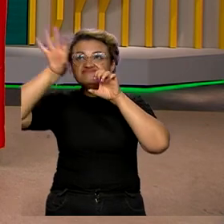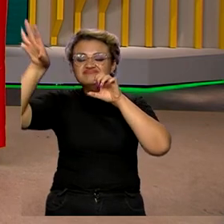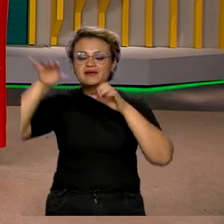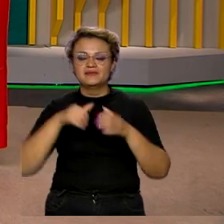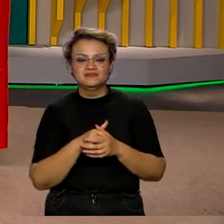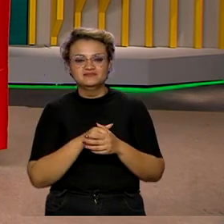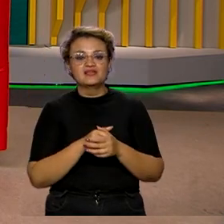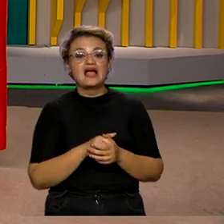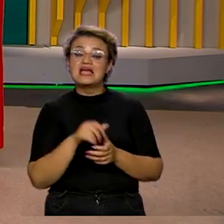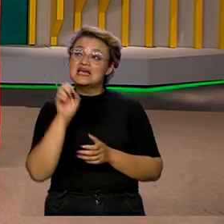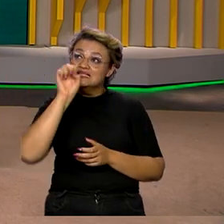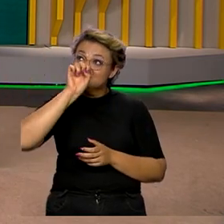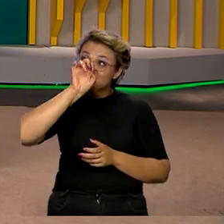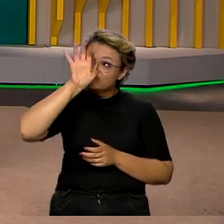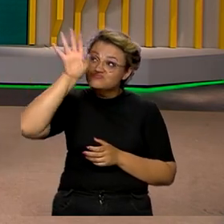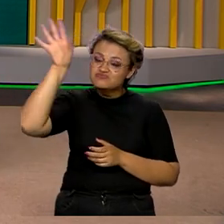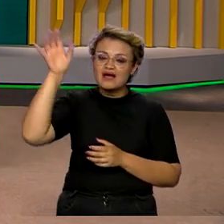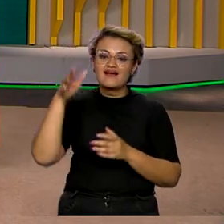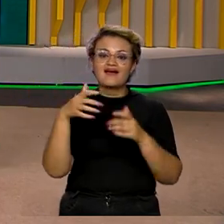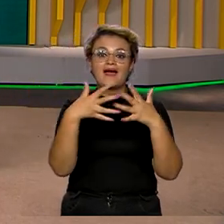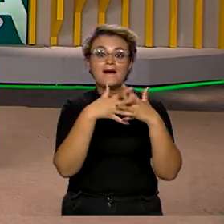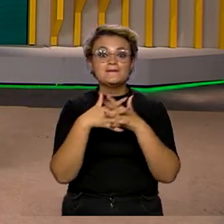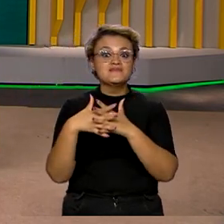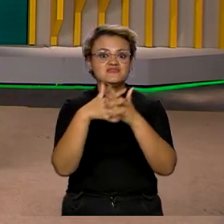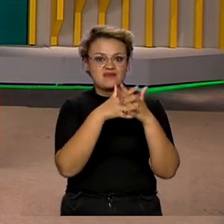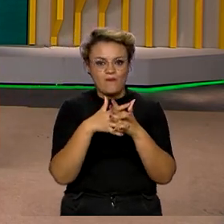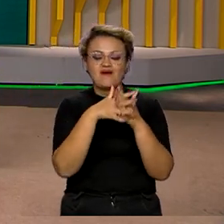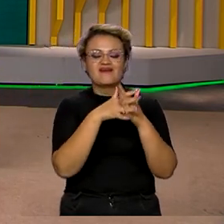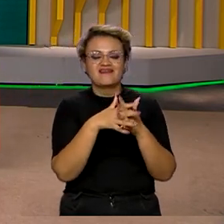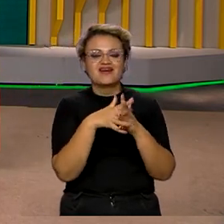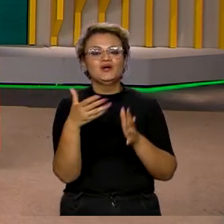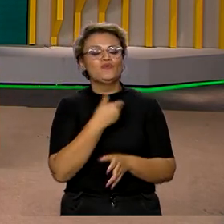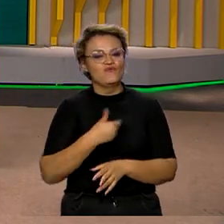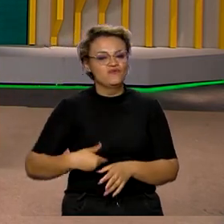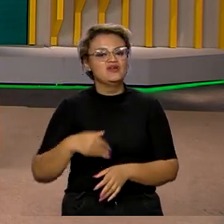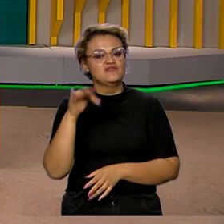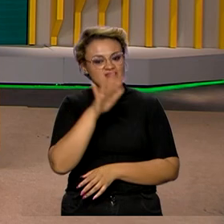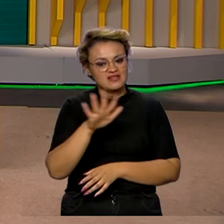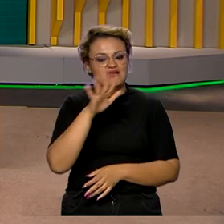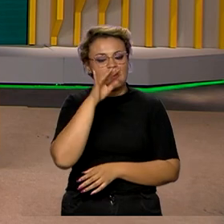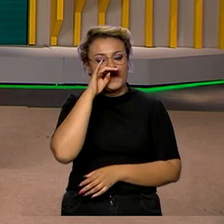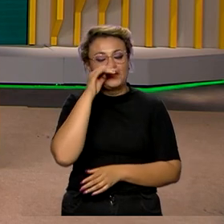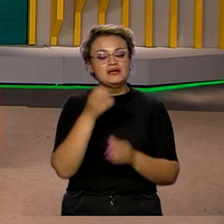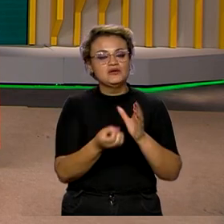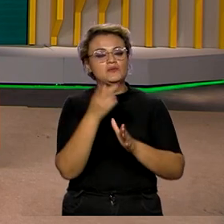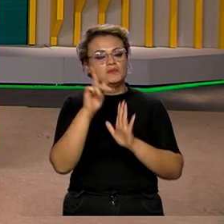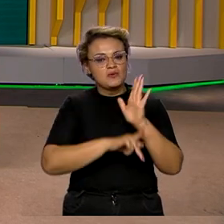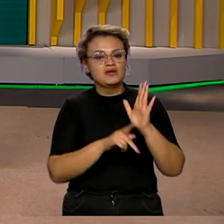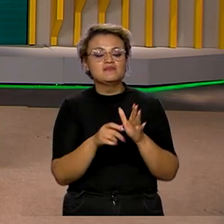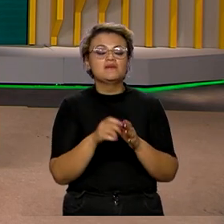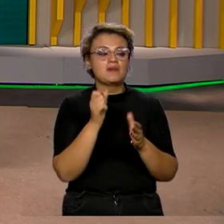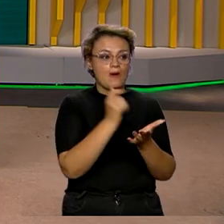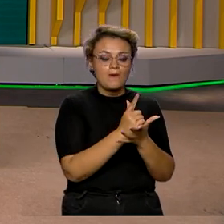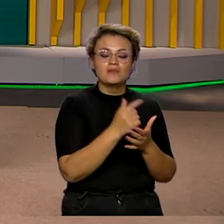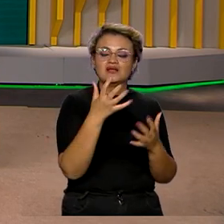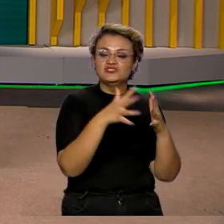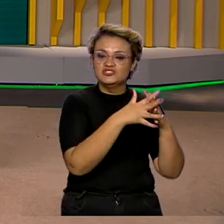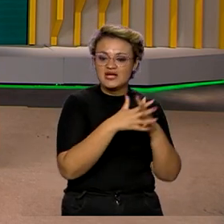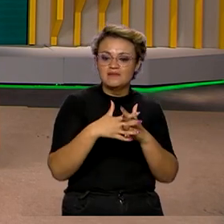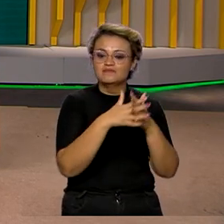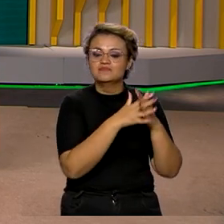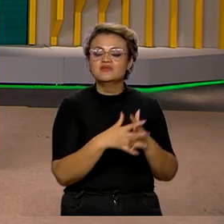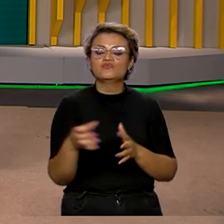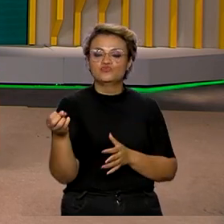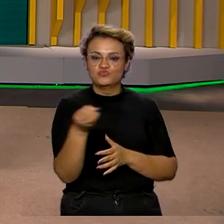E são exatamente esses caminhões que estão na mira do governo federal, que criou o programa de renovação da frota para comprar e